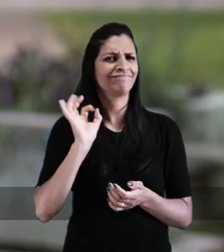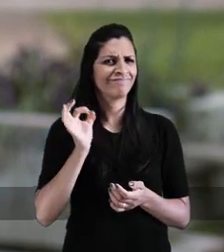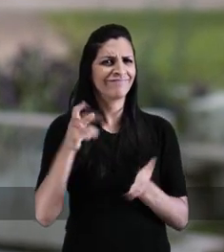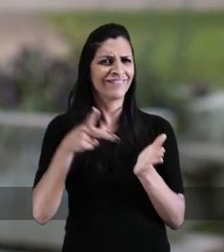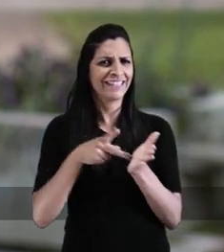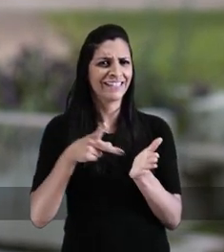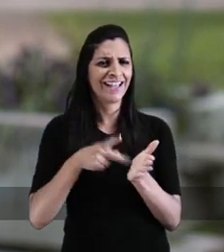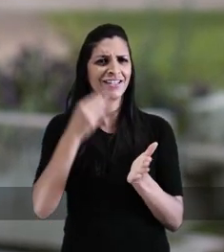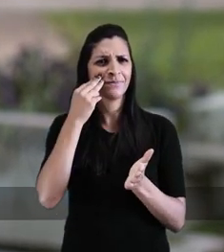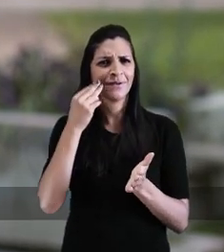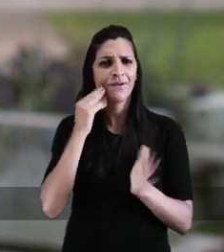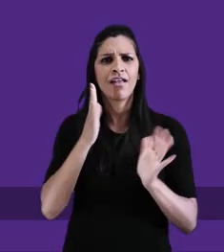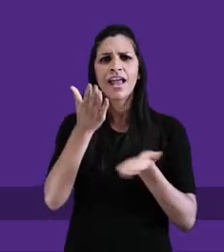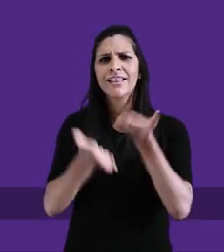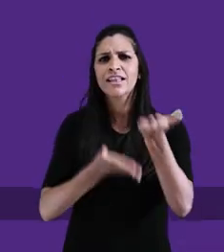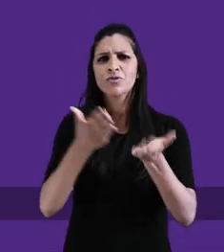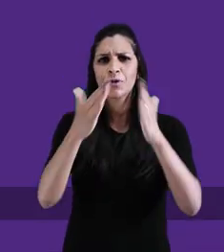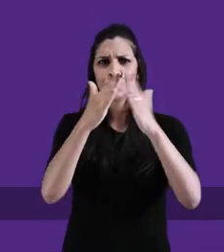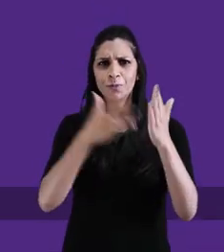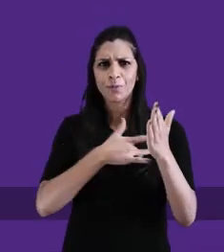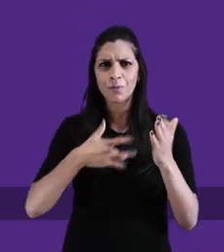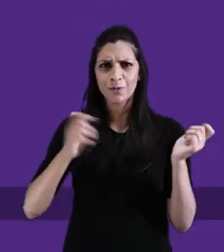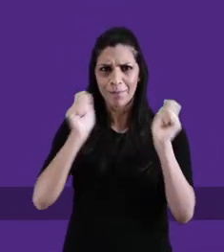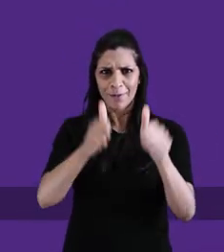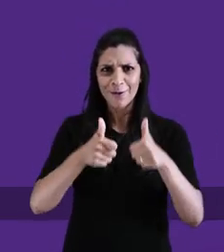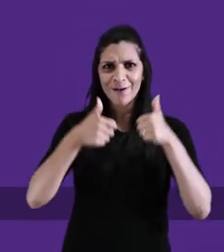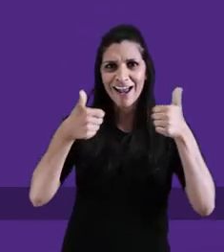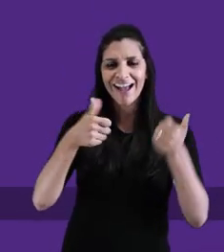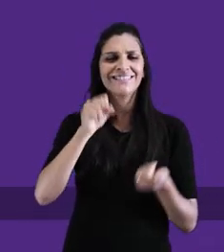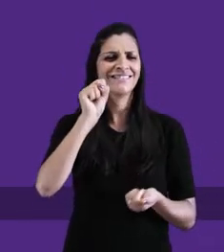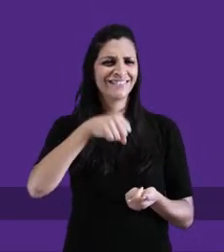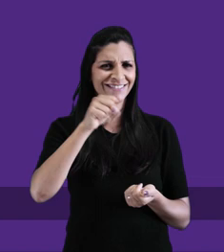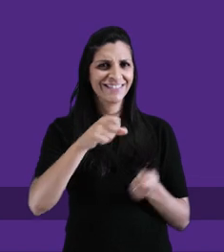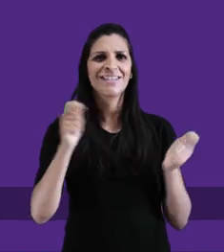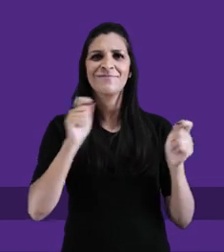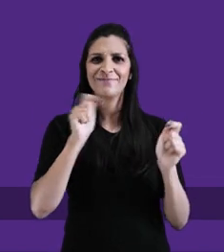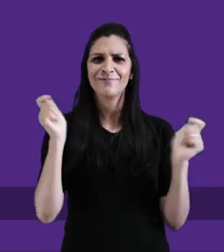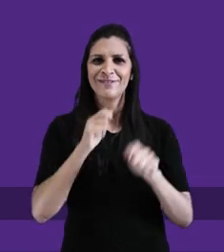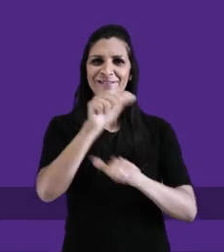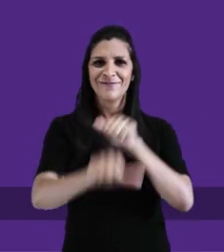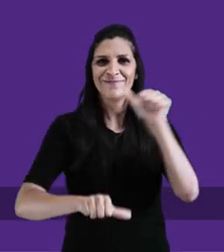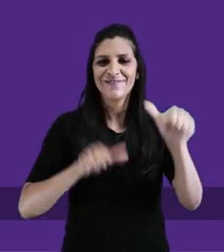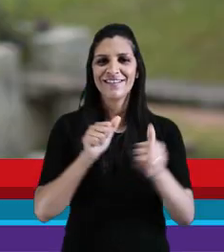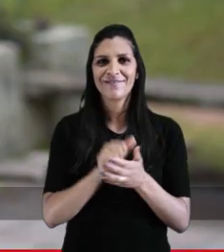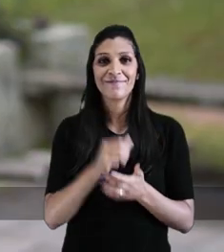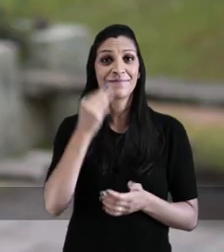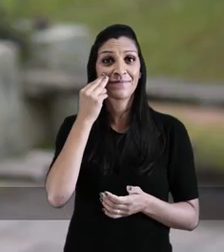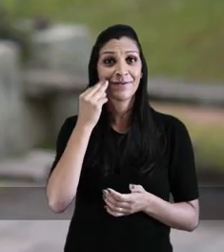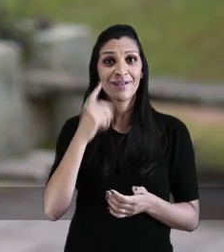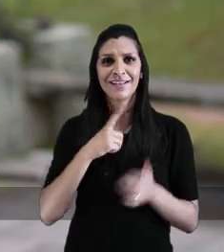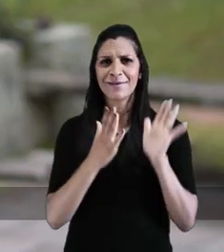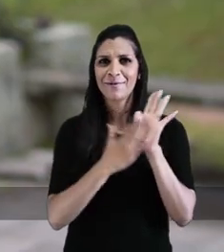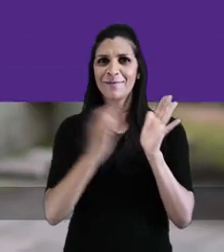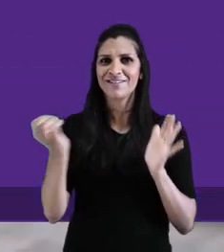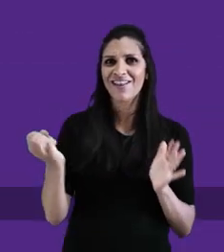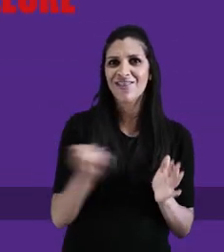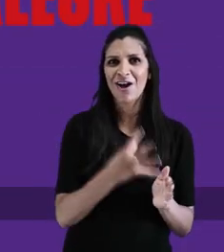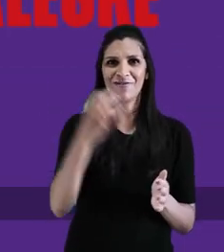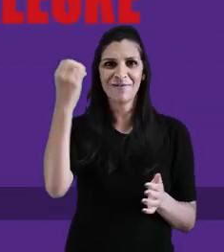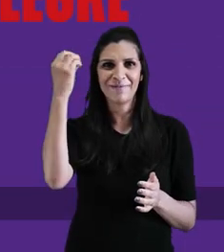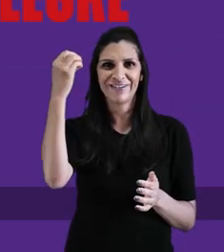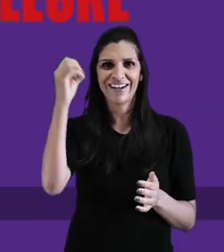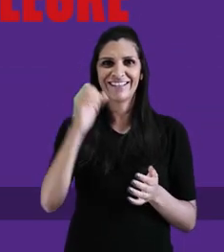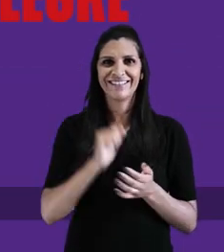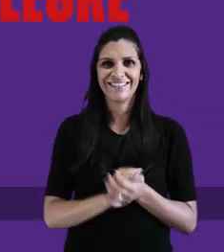bem, toda a família está bem. Boa, Manu! E o atendimento nos postos? Tem como melhorar? Sim, é possível mudar isso.